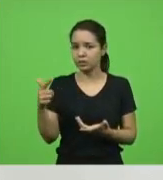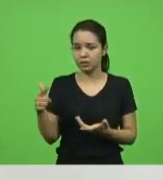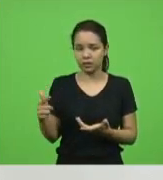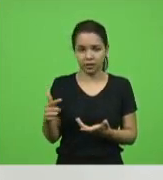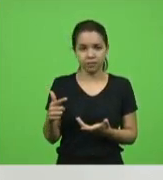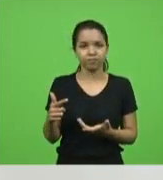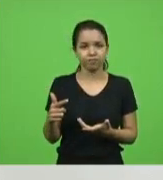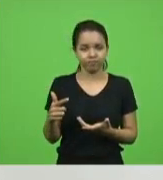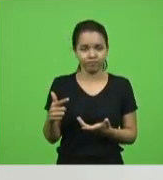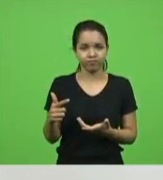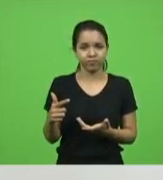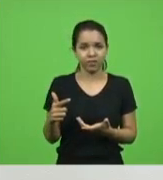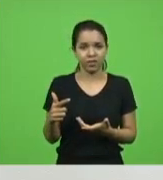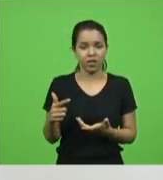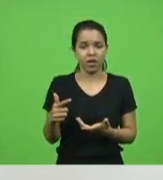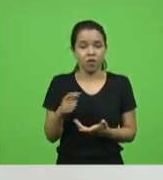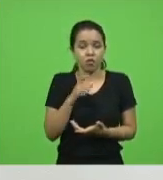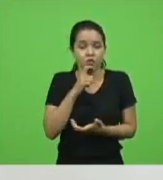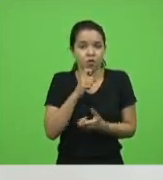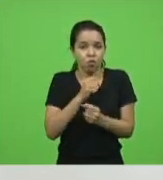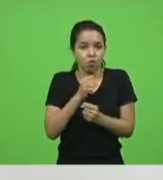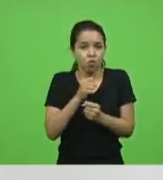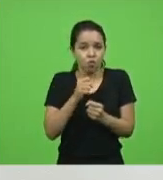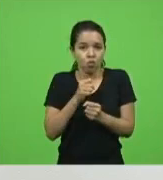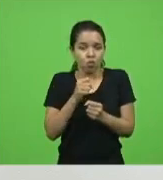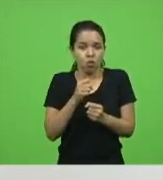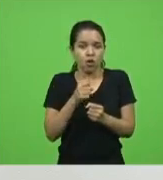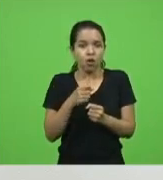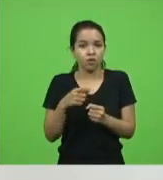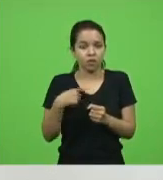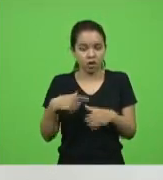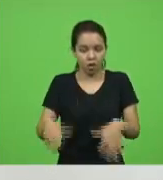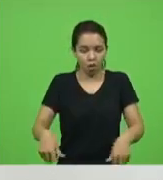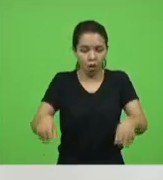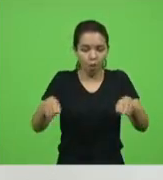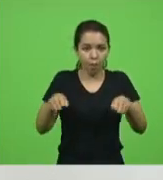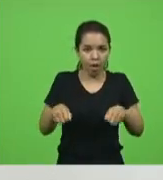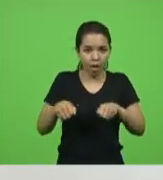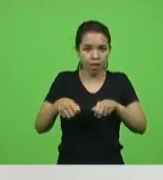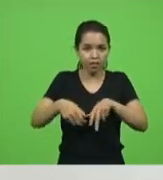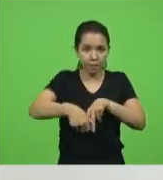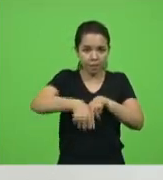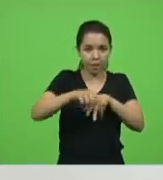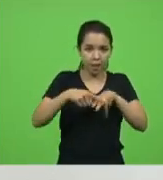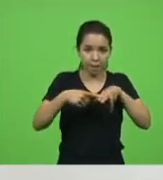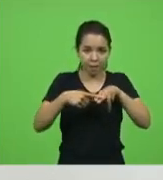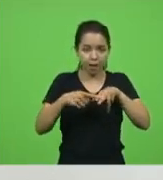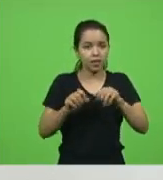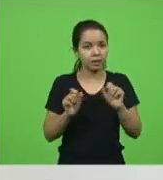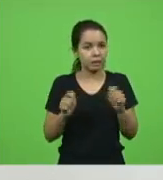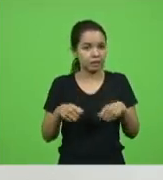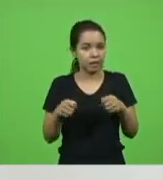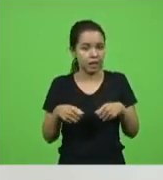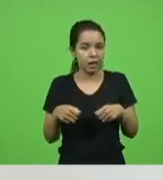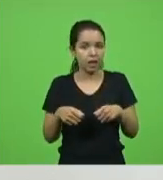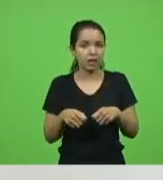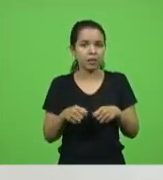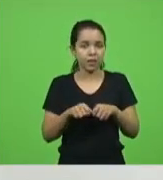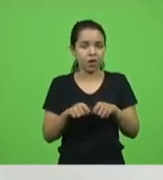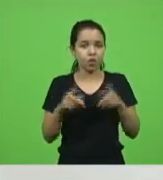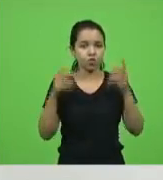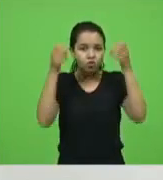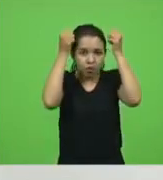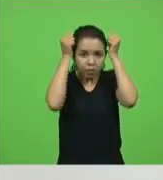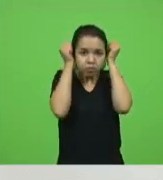É, a menos um grau, você recebeu uma coberta para colocar em cima da perna, o motorista e o patrulheiro ali. Um chapéu igual o do Chaves, que você